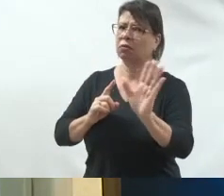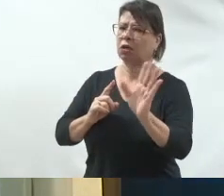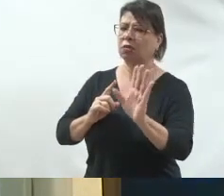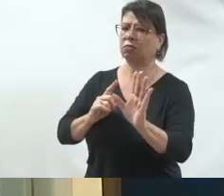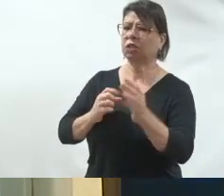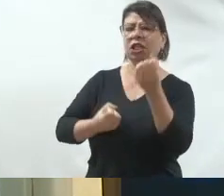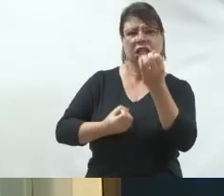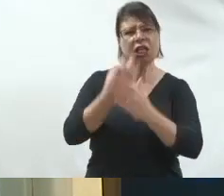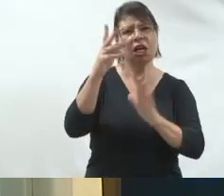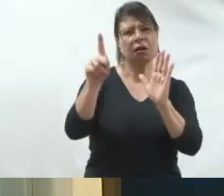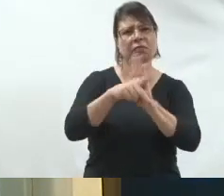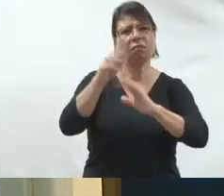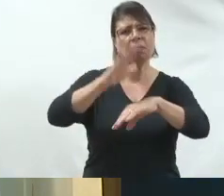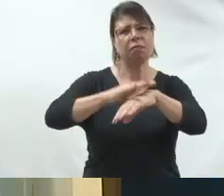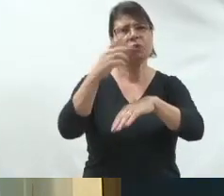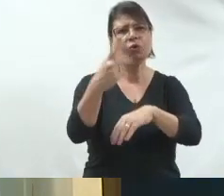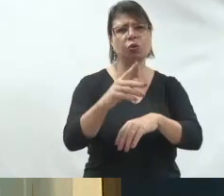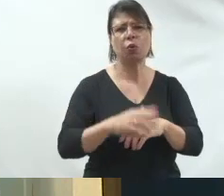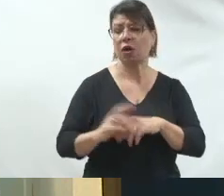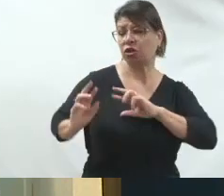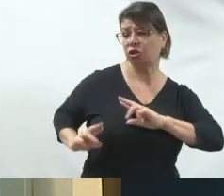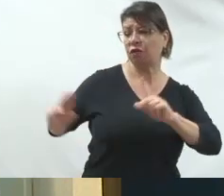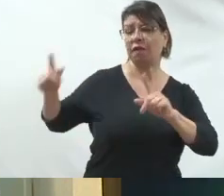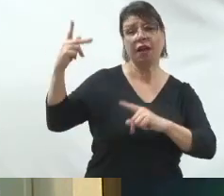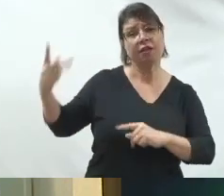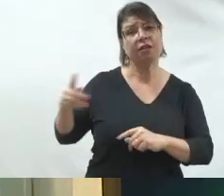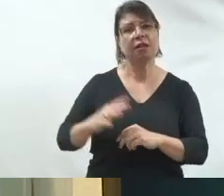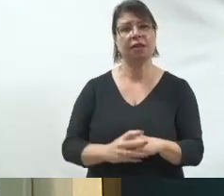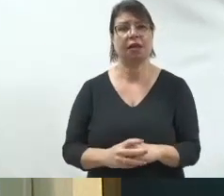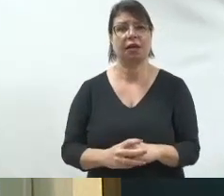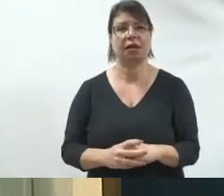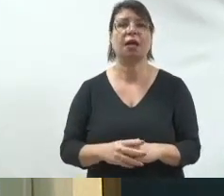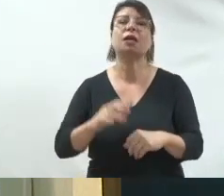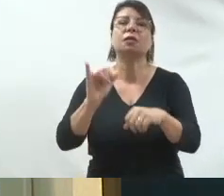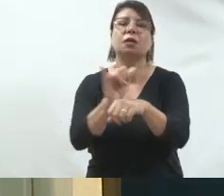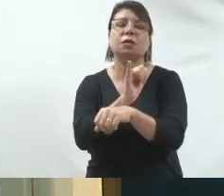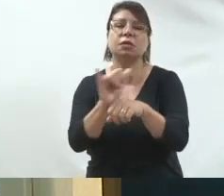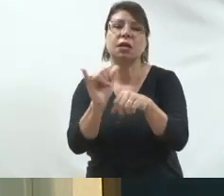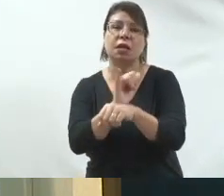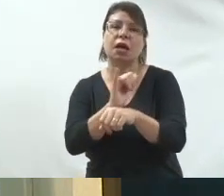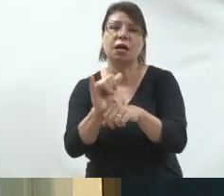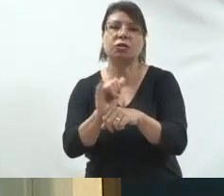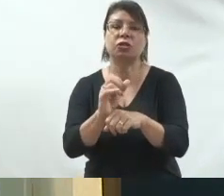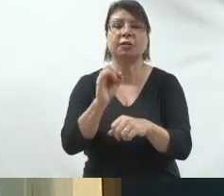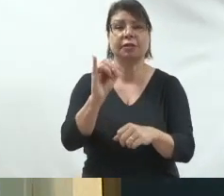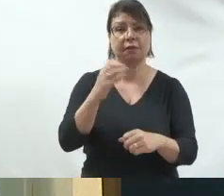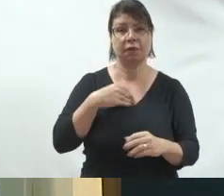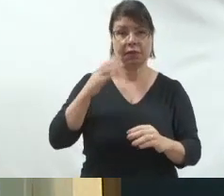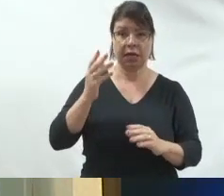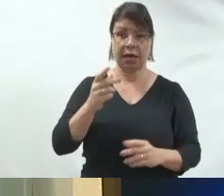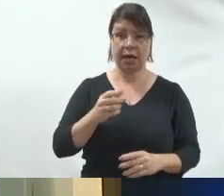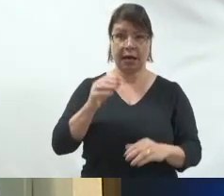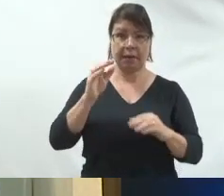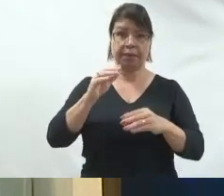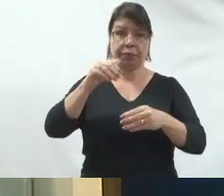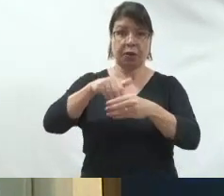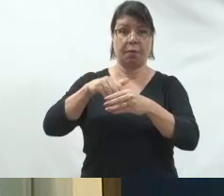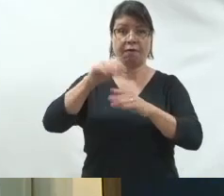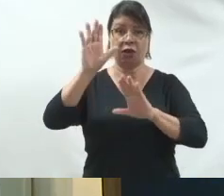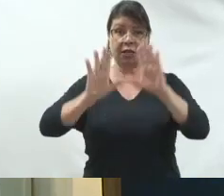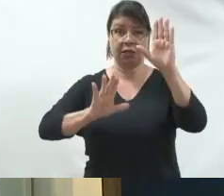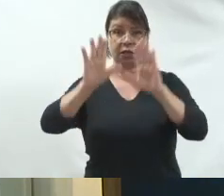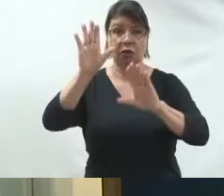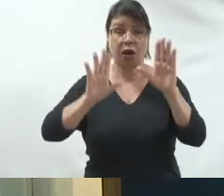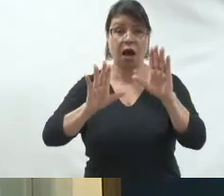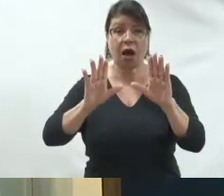você criar alguma coisa que te dê distinção. Então, ou seja, as estratégias, quando você vai para a estratégia de uma campanha eleitoral, você vai para a estratégia para definir